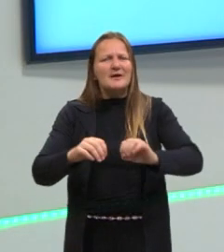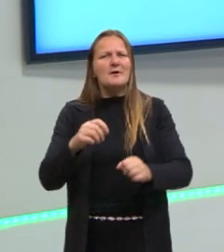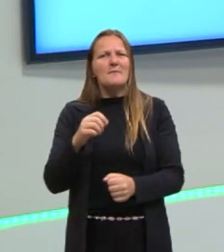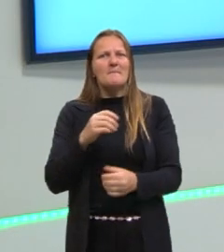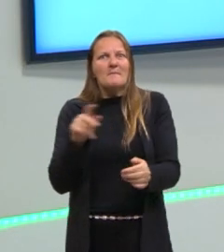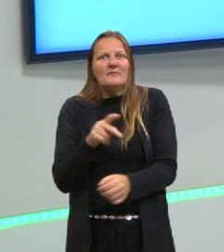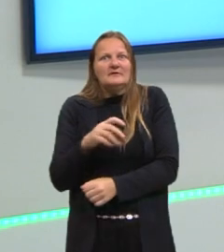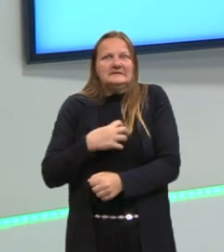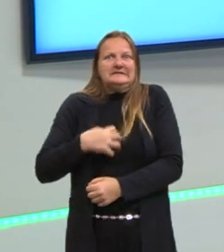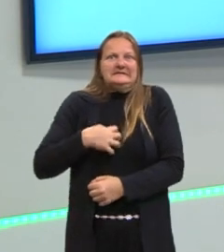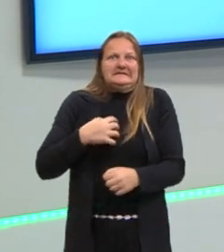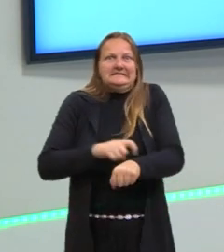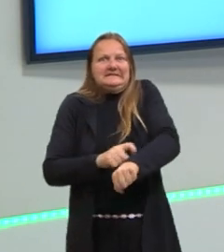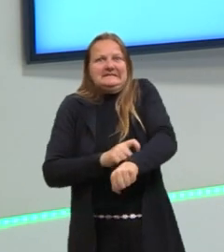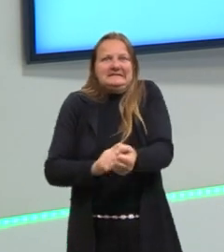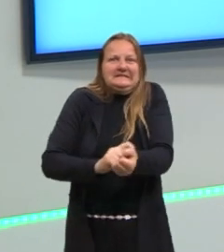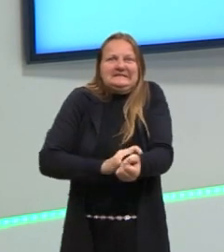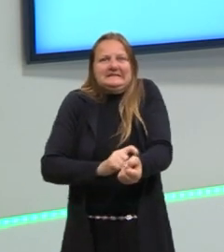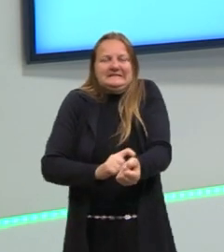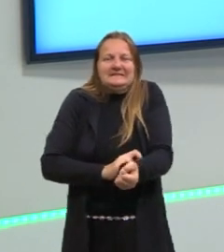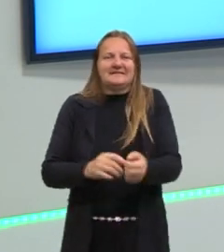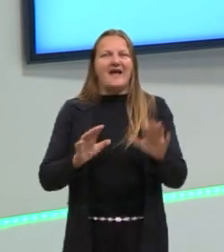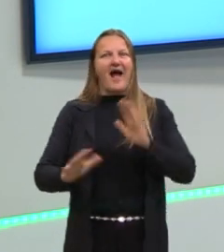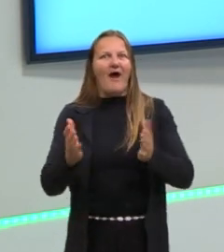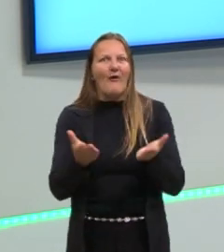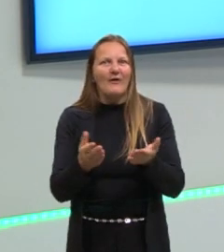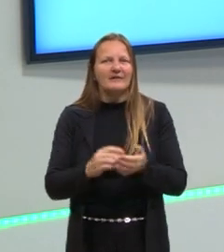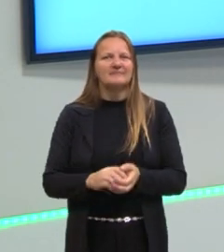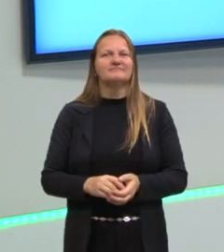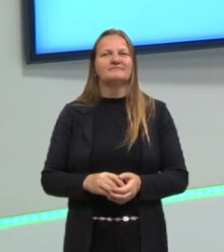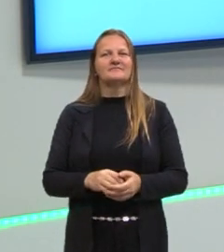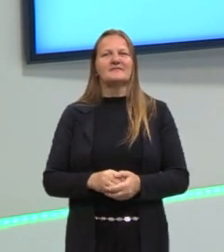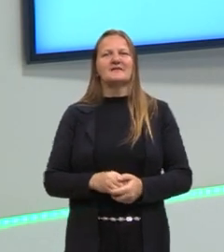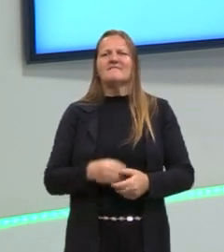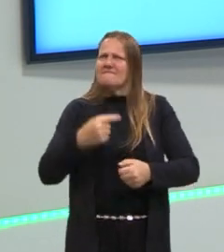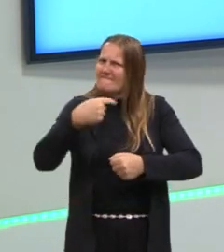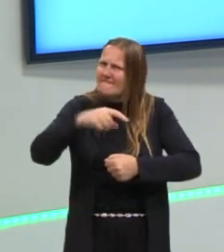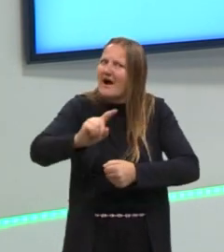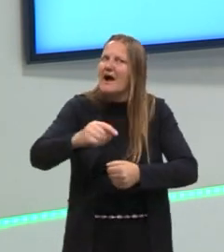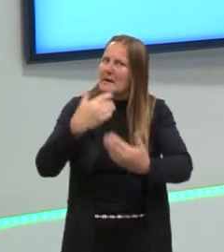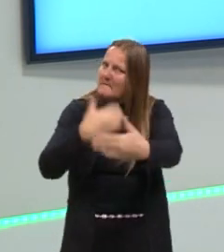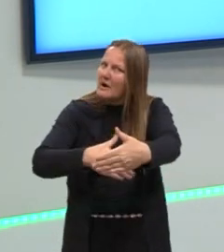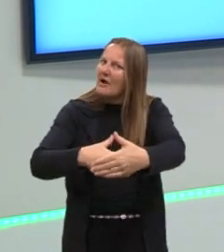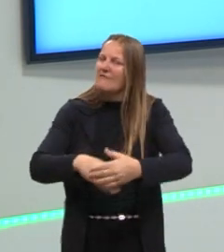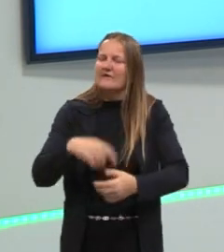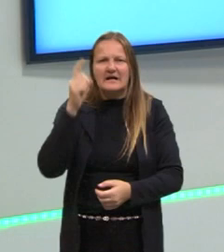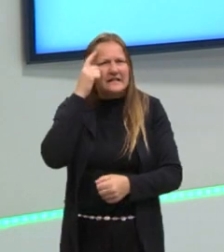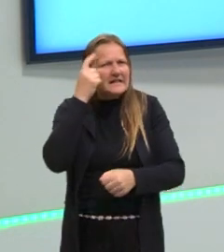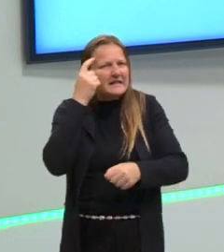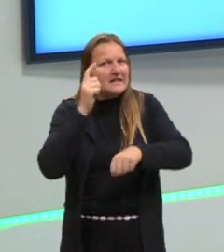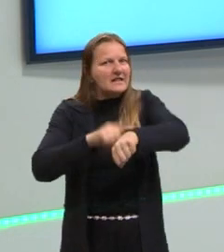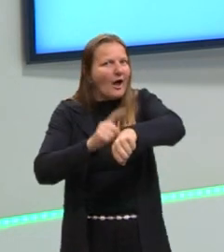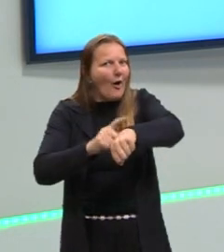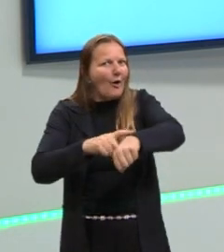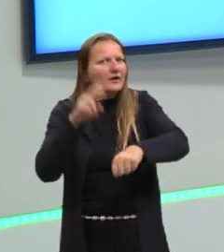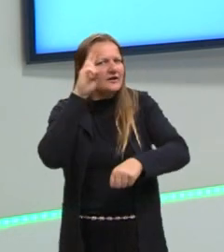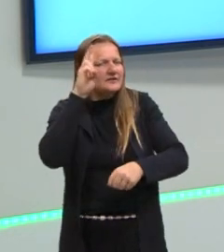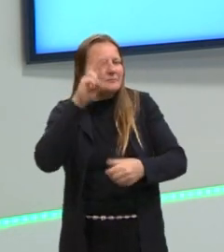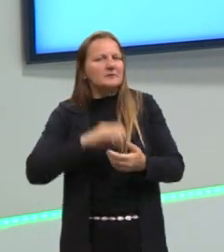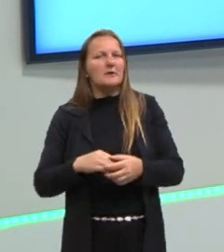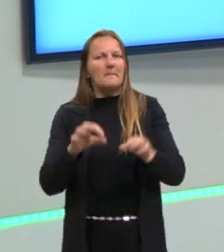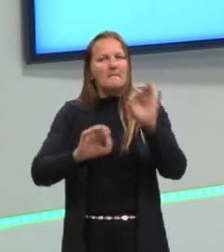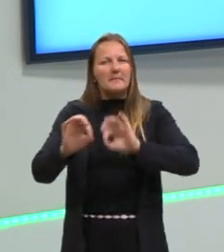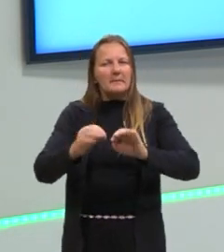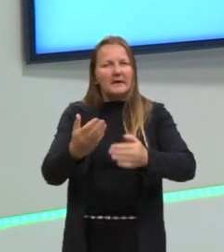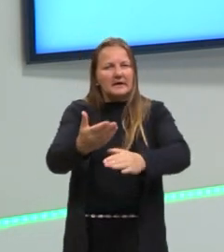professora, vi que eu não estou preparado, e agora? Vai sentar preparado mesmo, que na hora você vai lembrar de tudo, ou se prepara aí